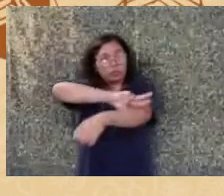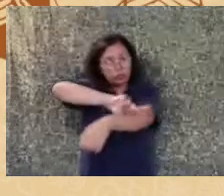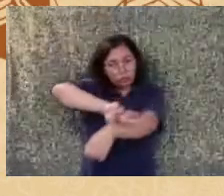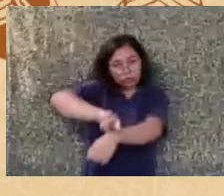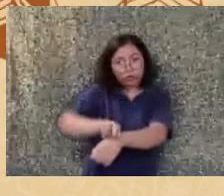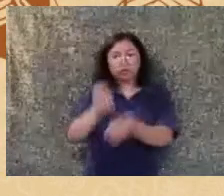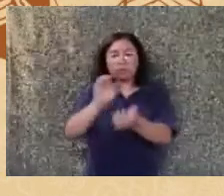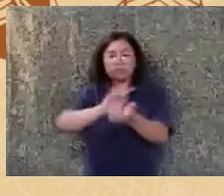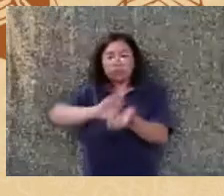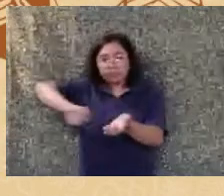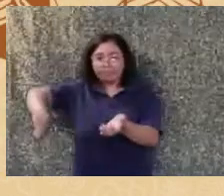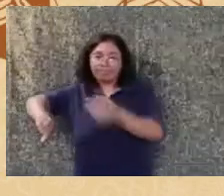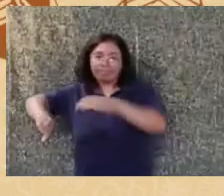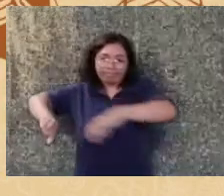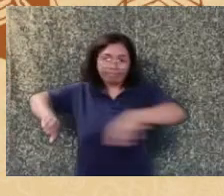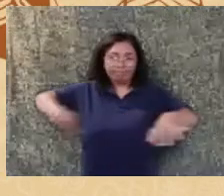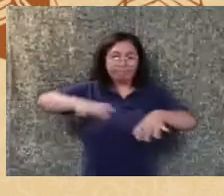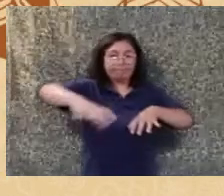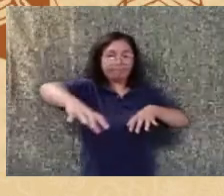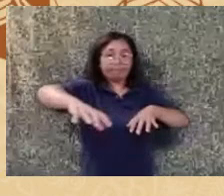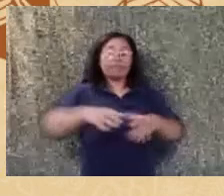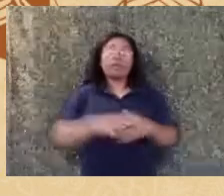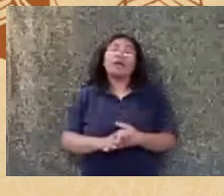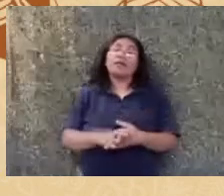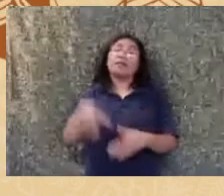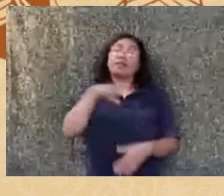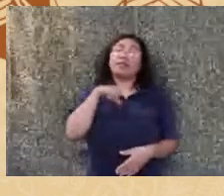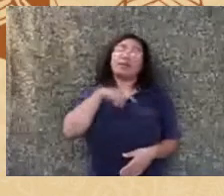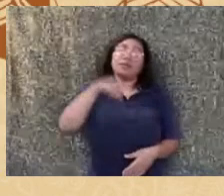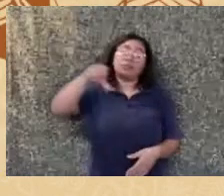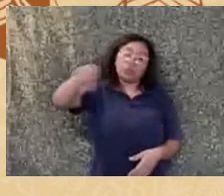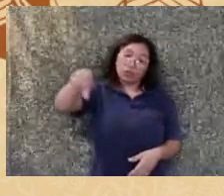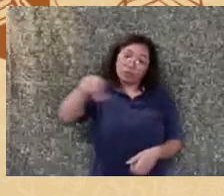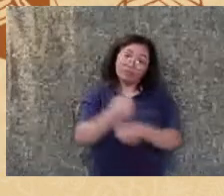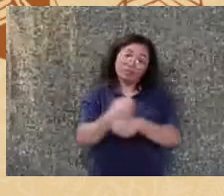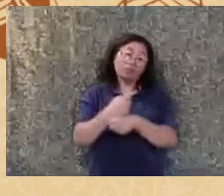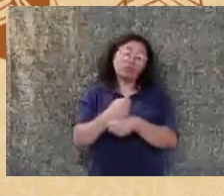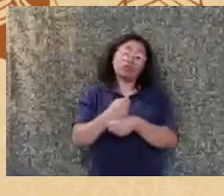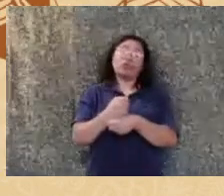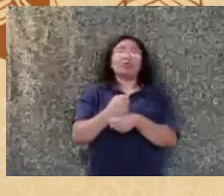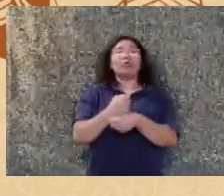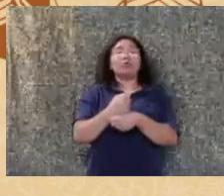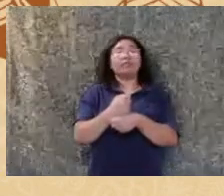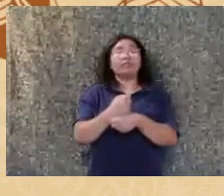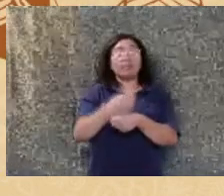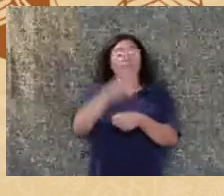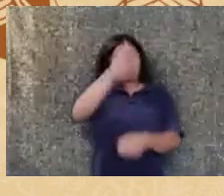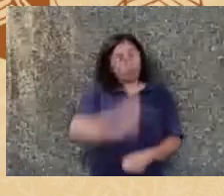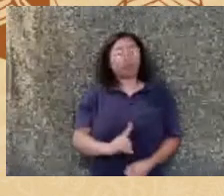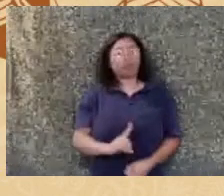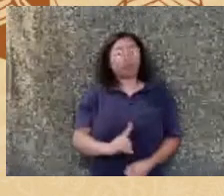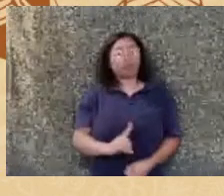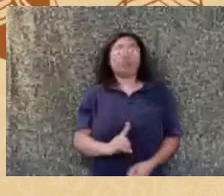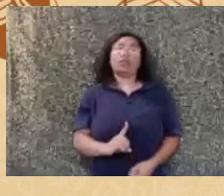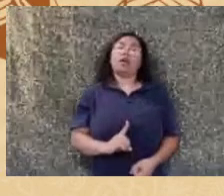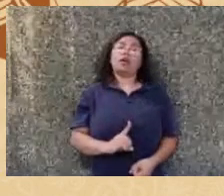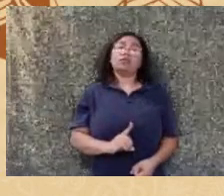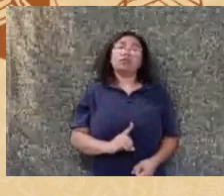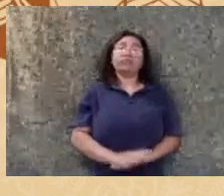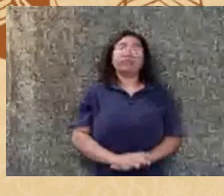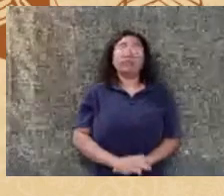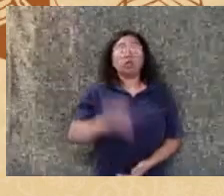9 anos dentro de todo o tempo do nosso país então será que em 9 anos foi tempo suficiente para